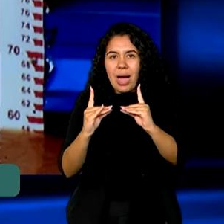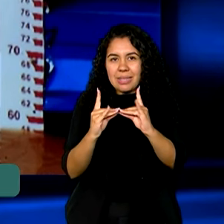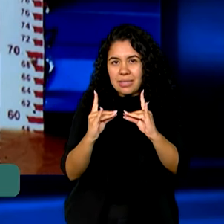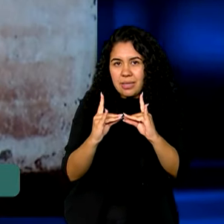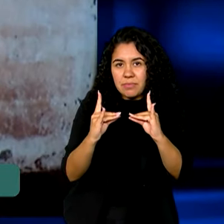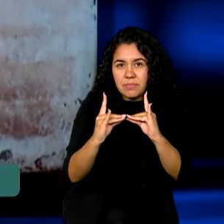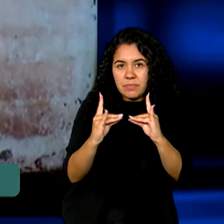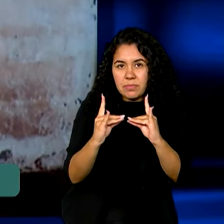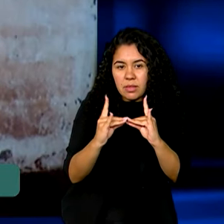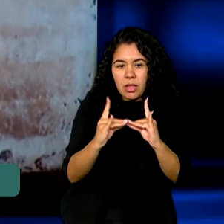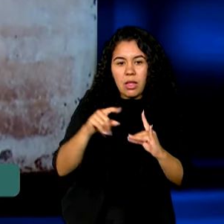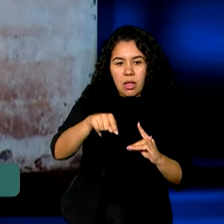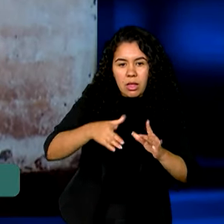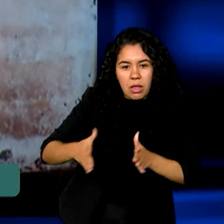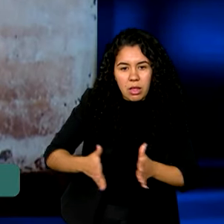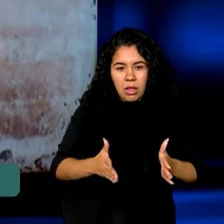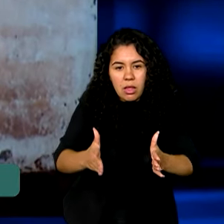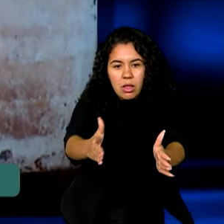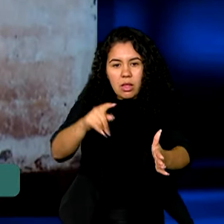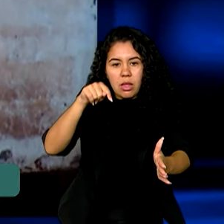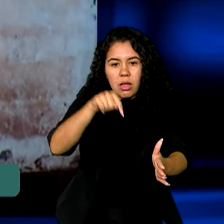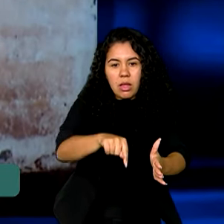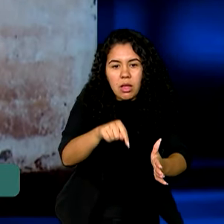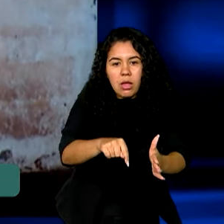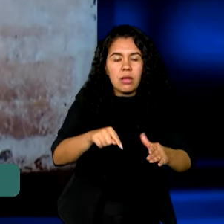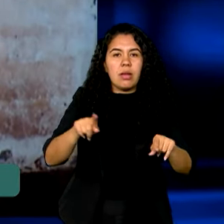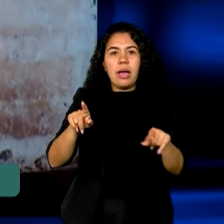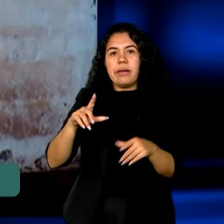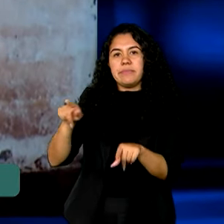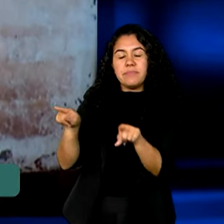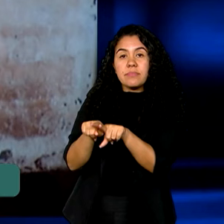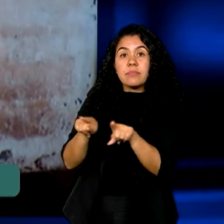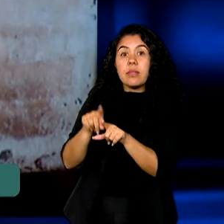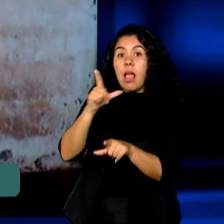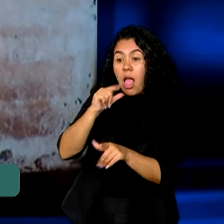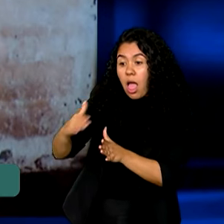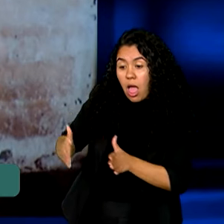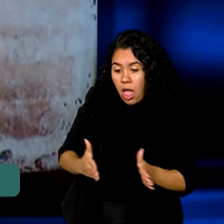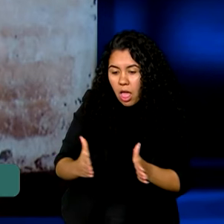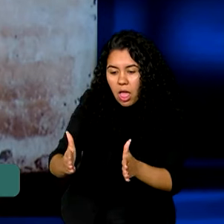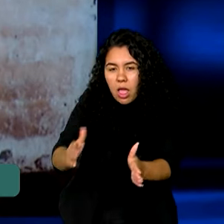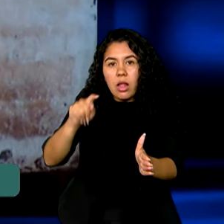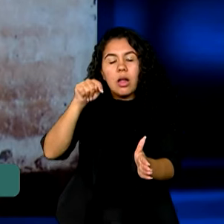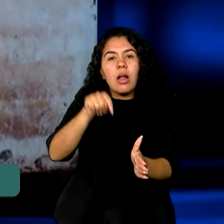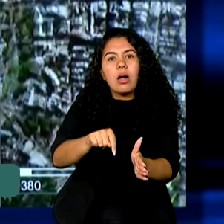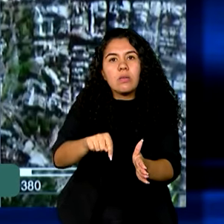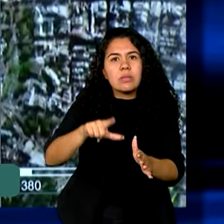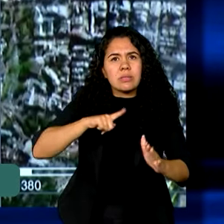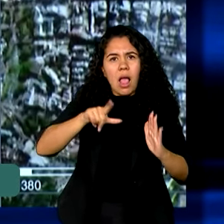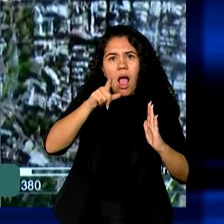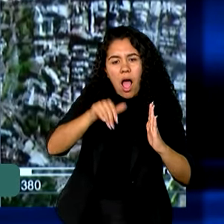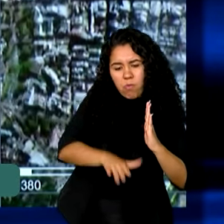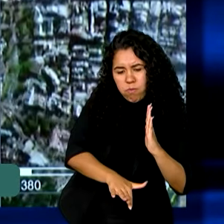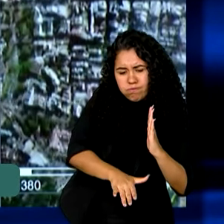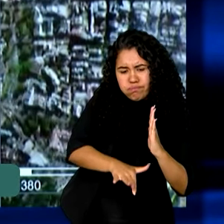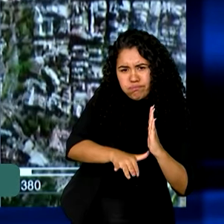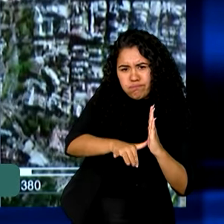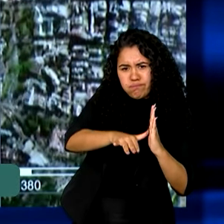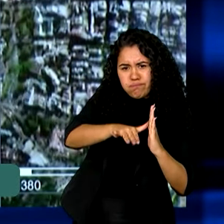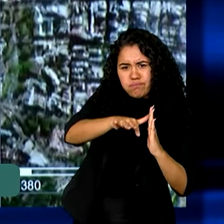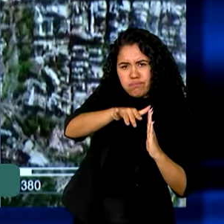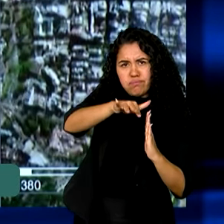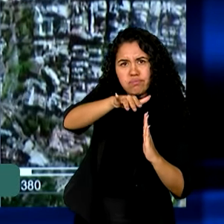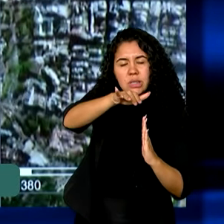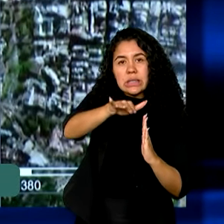Secretaria Estadual do Meio Ambiente, onde a régua chegou a ser levada pelas águas, o registro máximo, 5 metros e